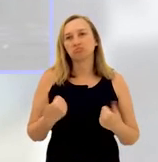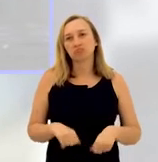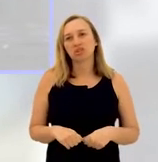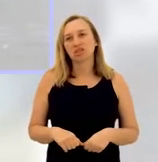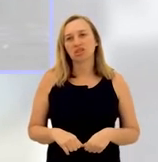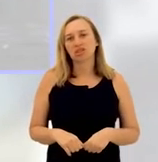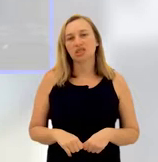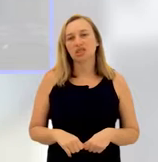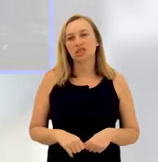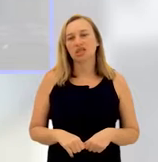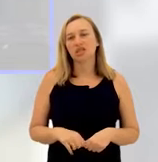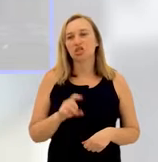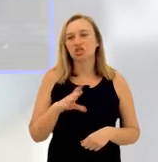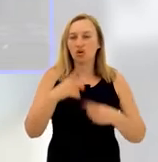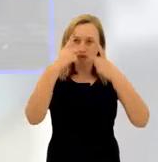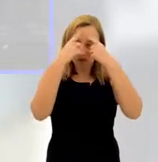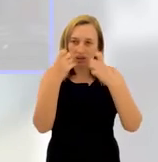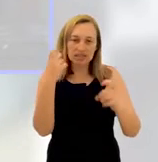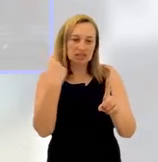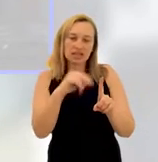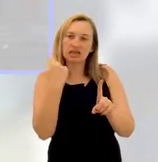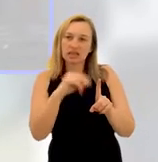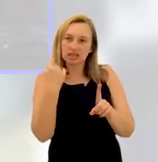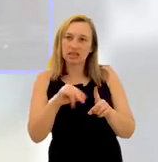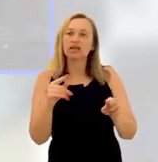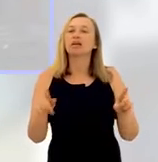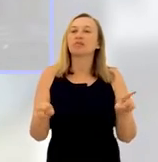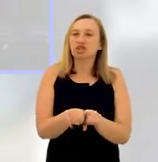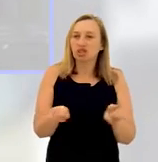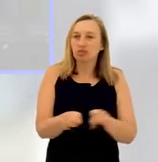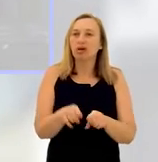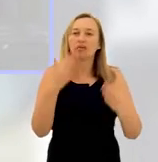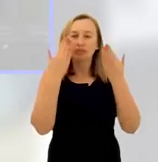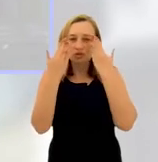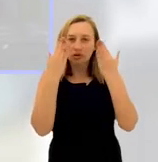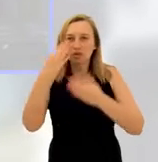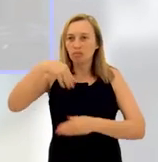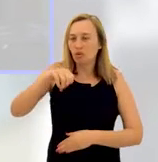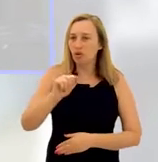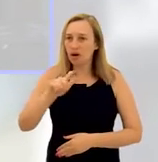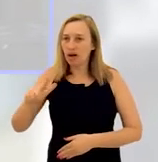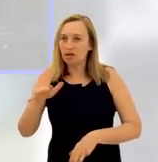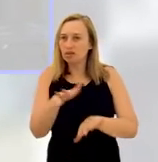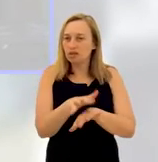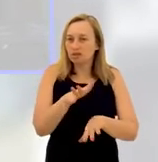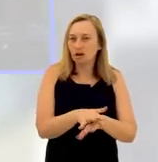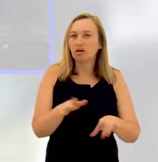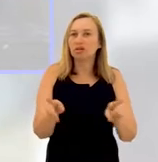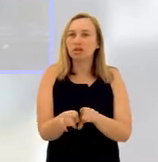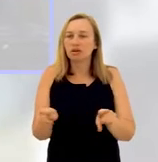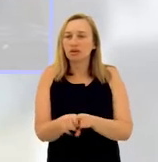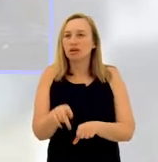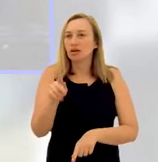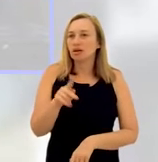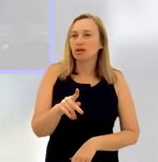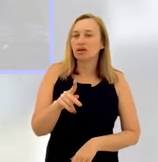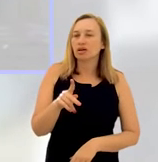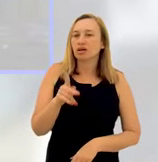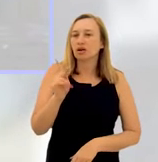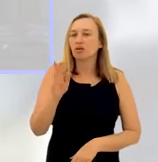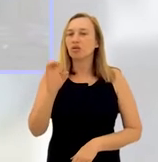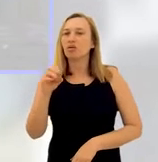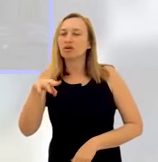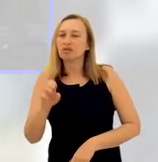já que não precisa ser a violência física apenas, né, a violência psicológica, moral, sexual também, como a